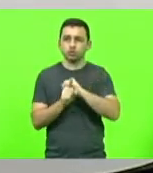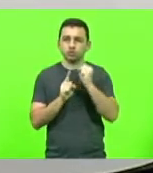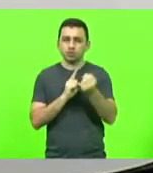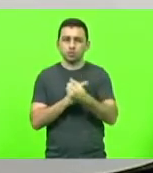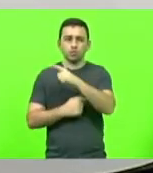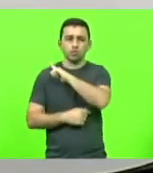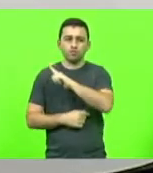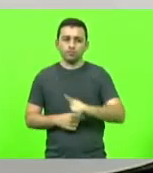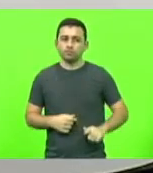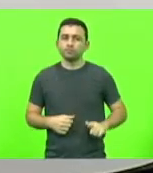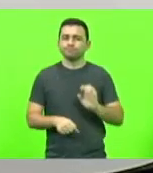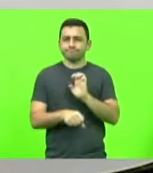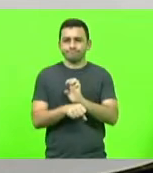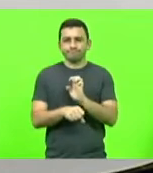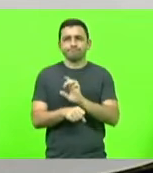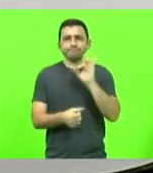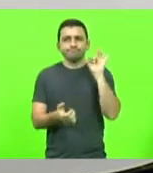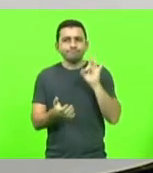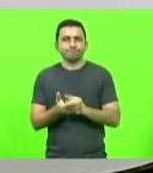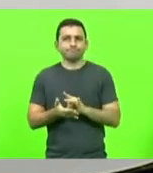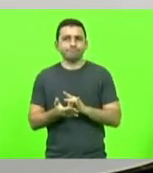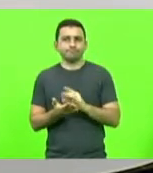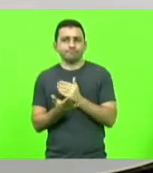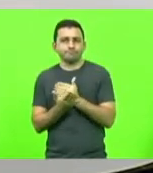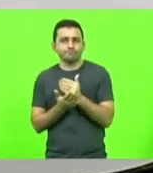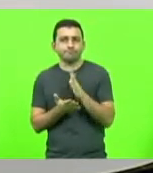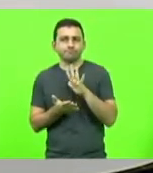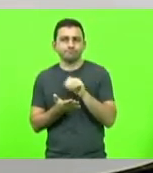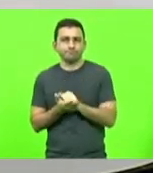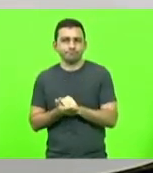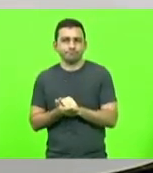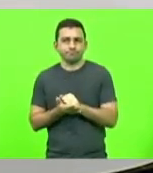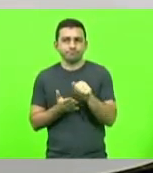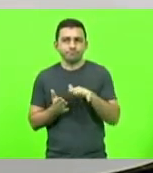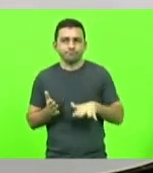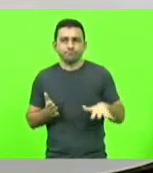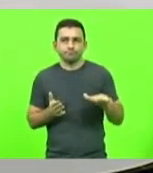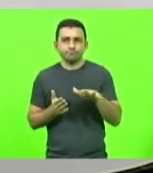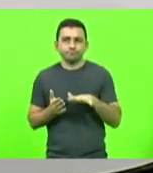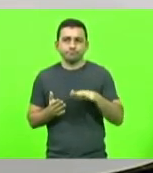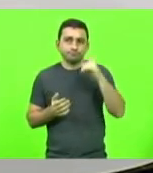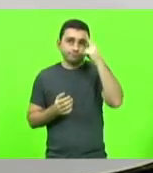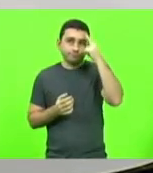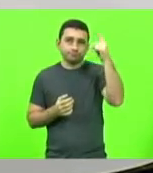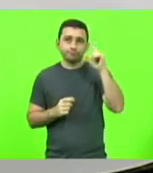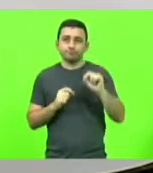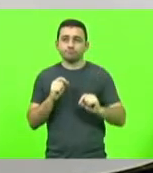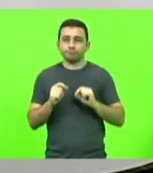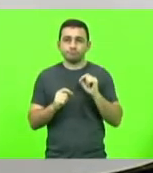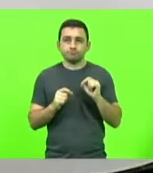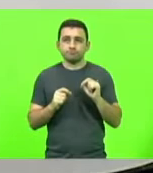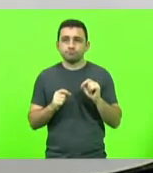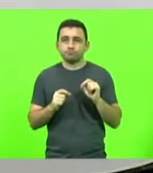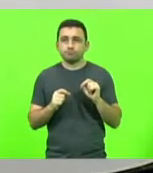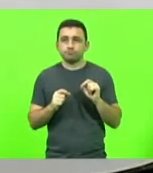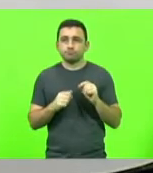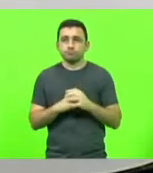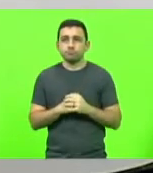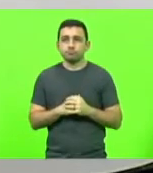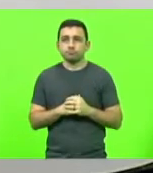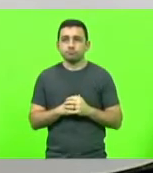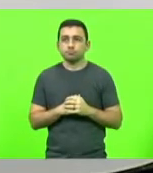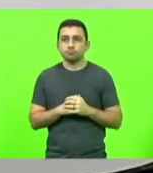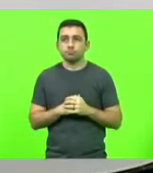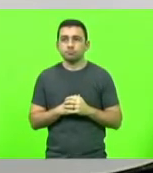do Estado, de fato, matricule nesse ambiente. A ideia é que nós tenhamos uma